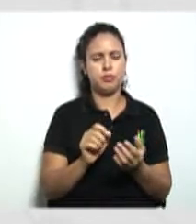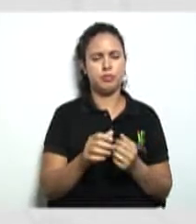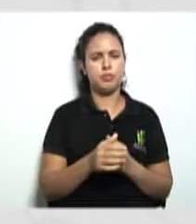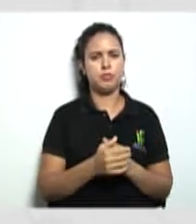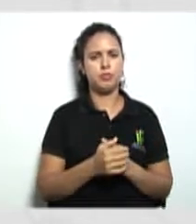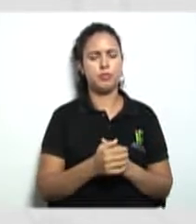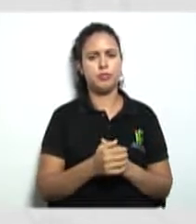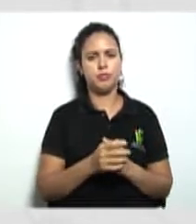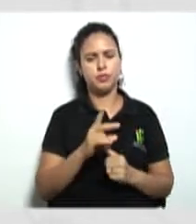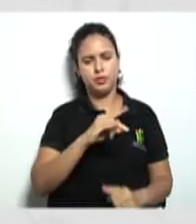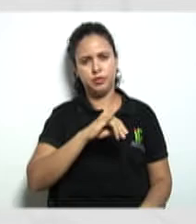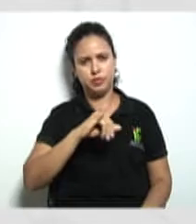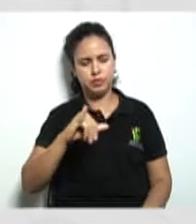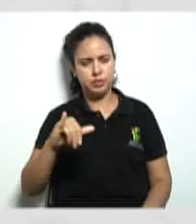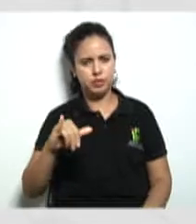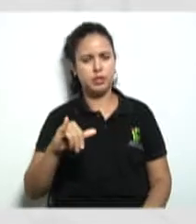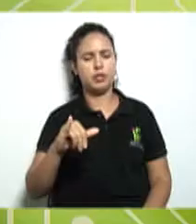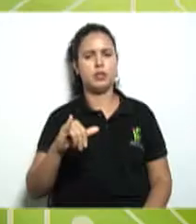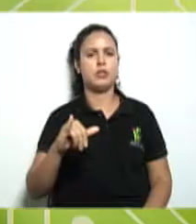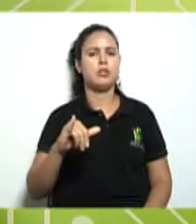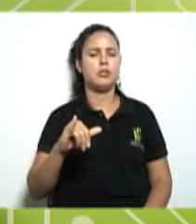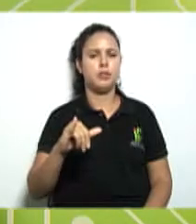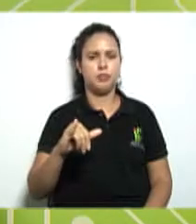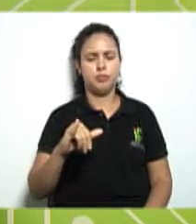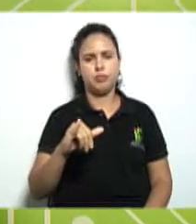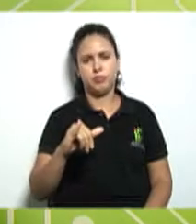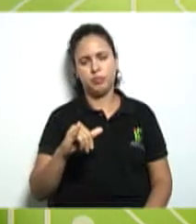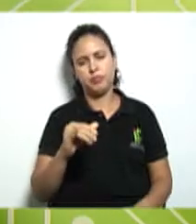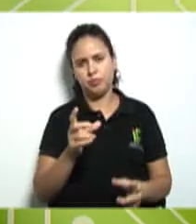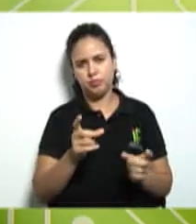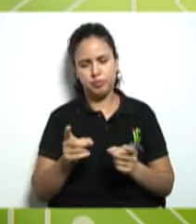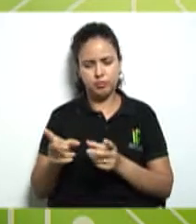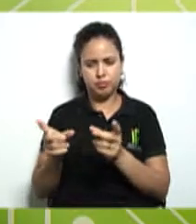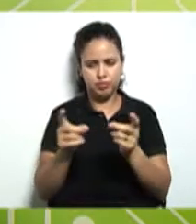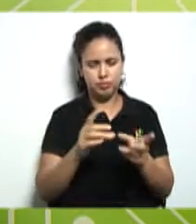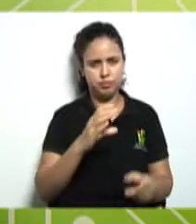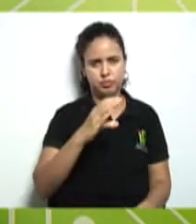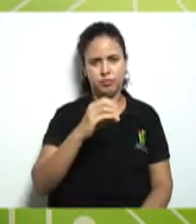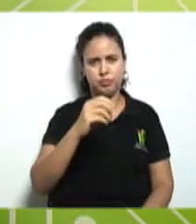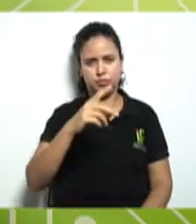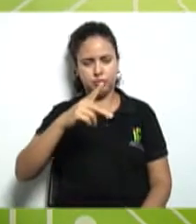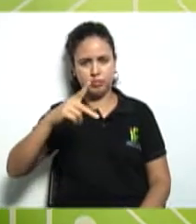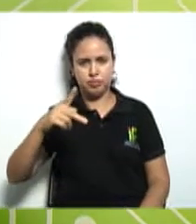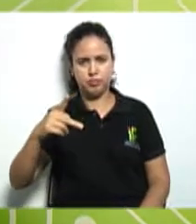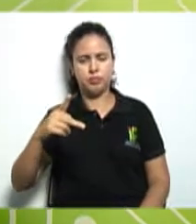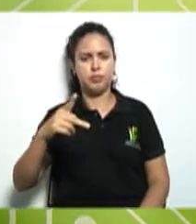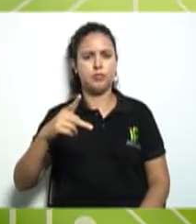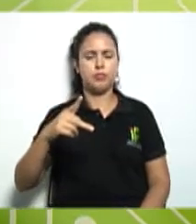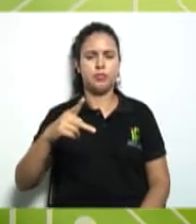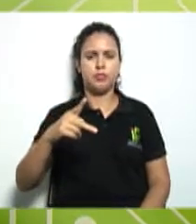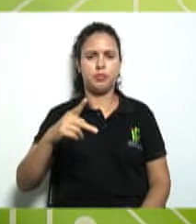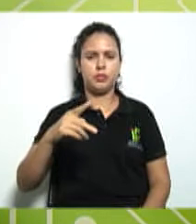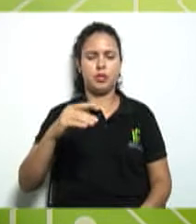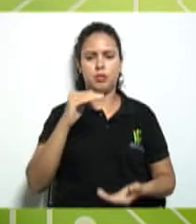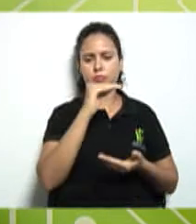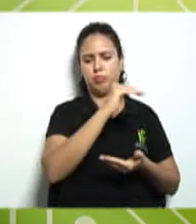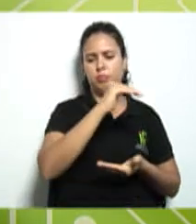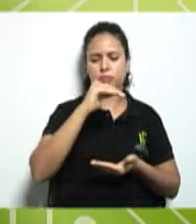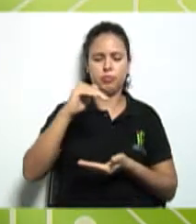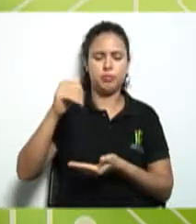ele vai passar para a cooperativa fazer a comercialização né vamos supor 10 sacas de café